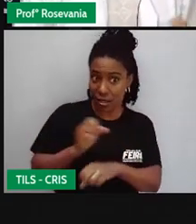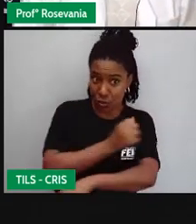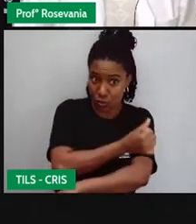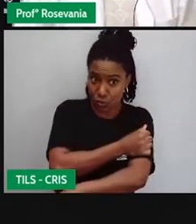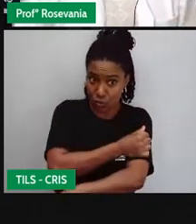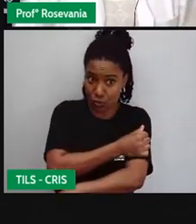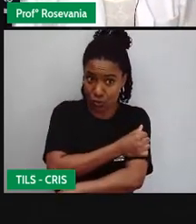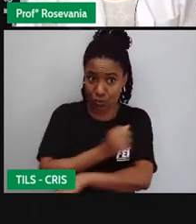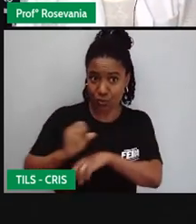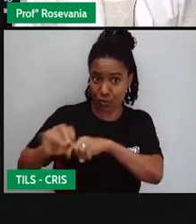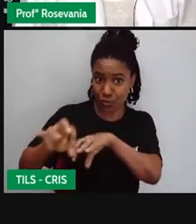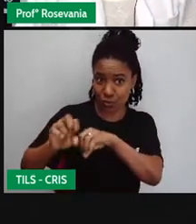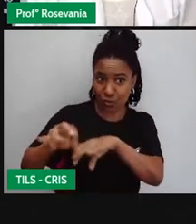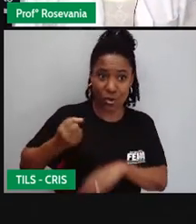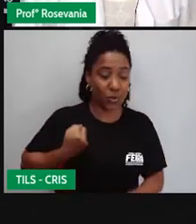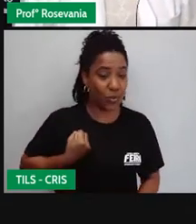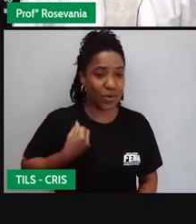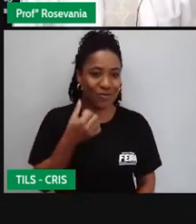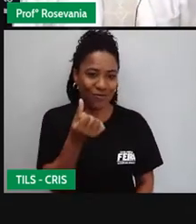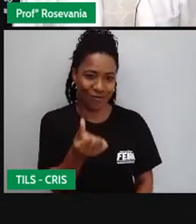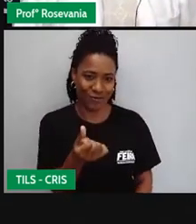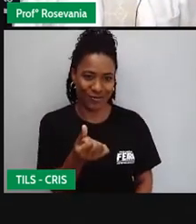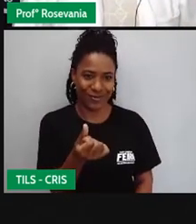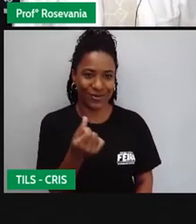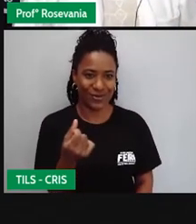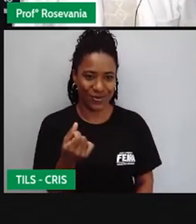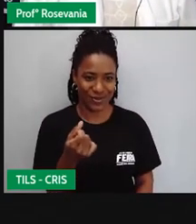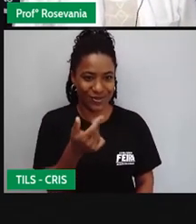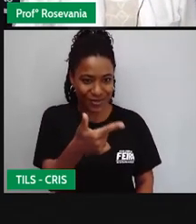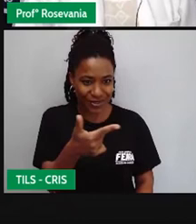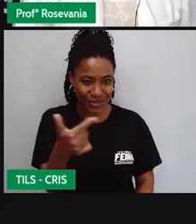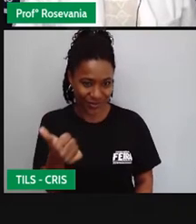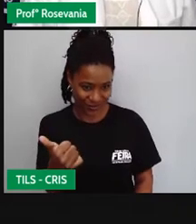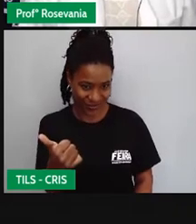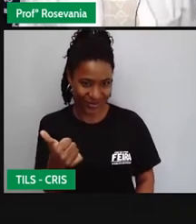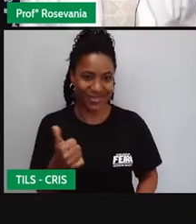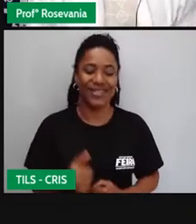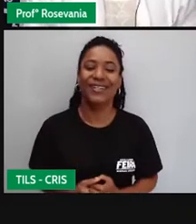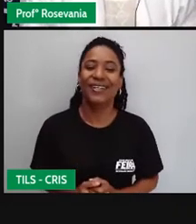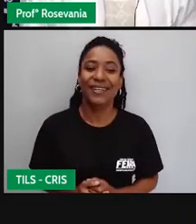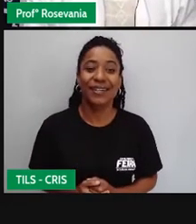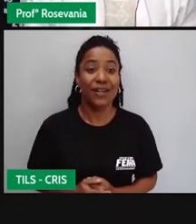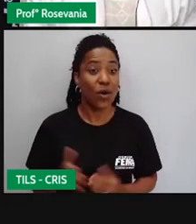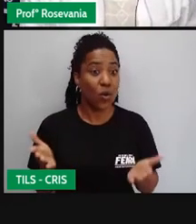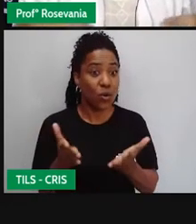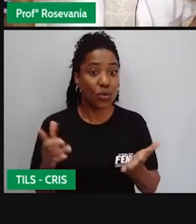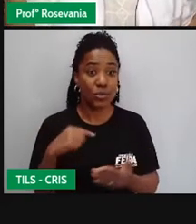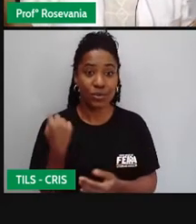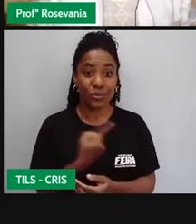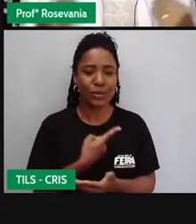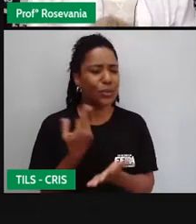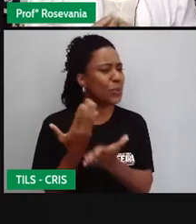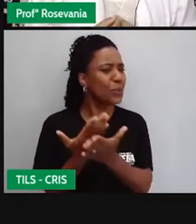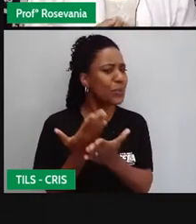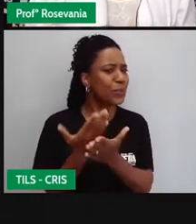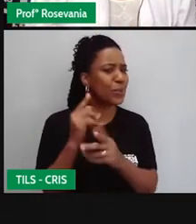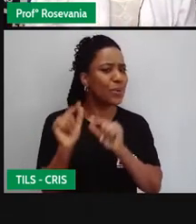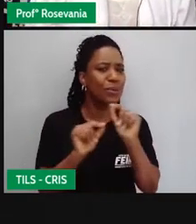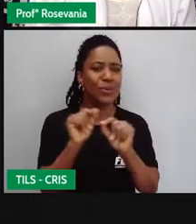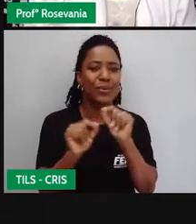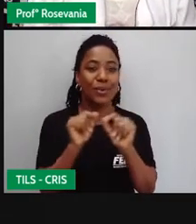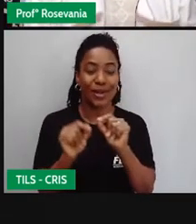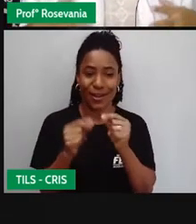e aula 21, né? O que será que nós vamos estudar, né? Na aula de hoje? Eu coloquei aí, né? Esse girassol